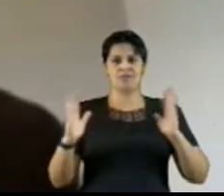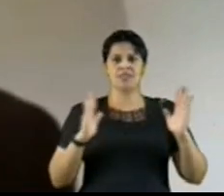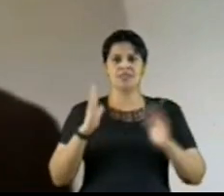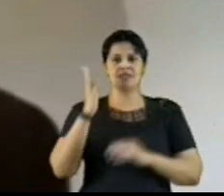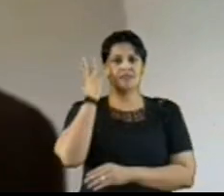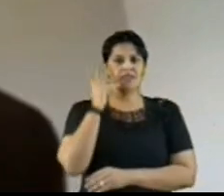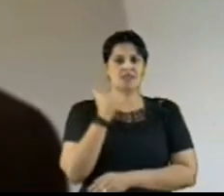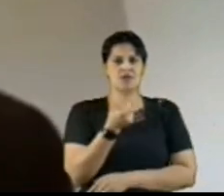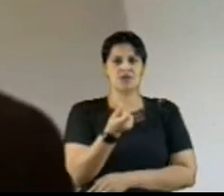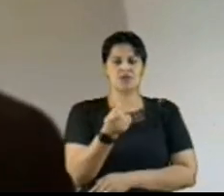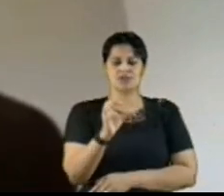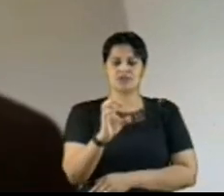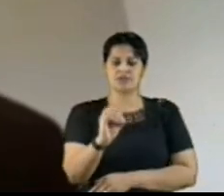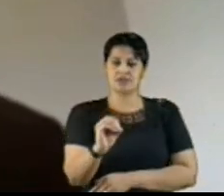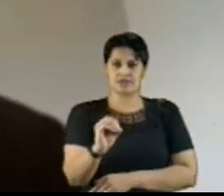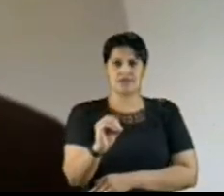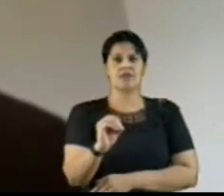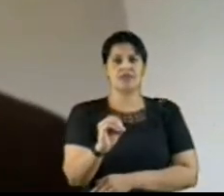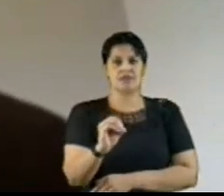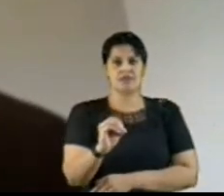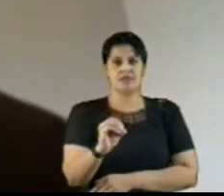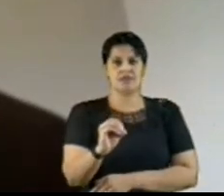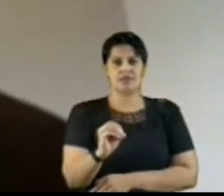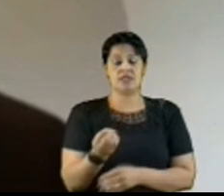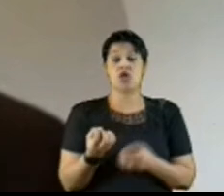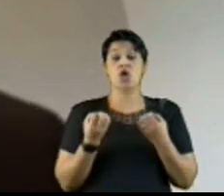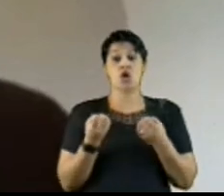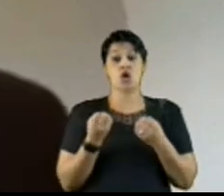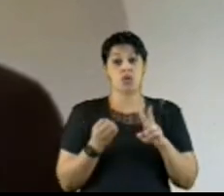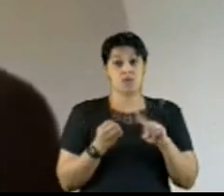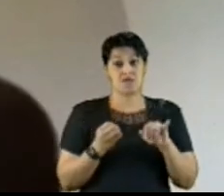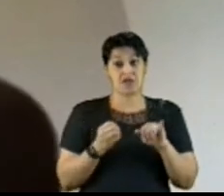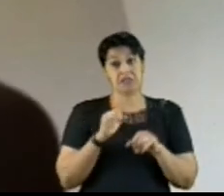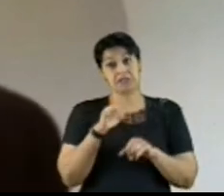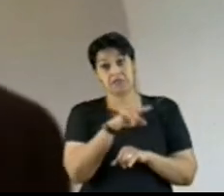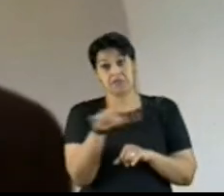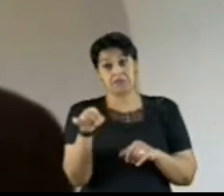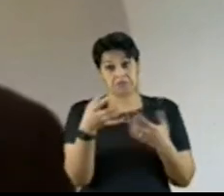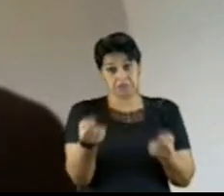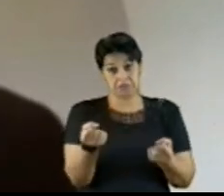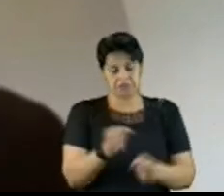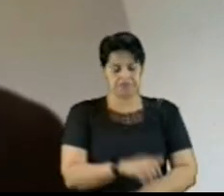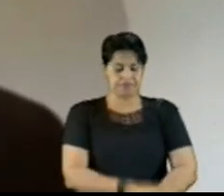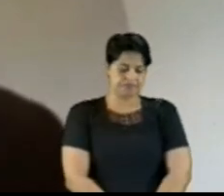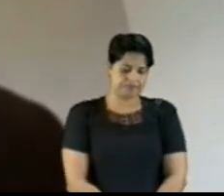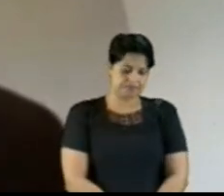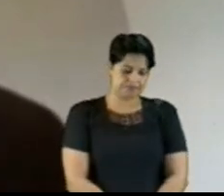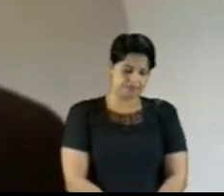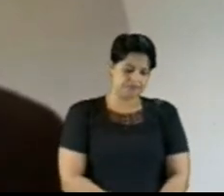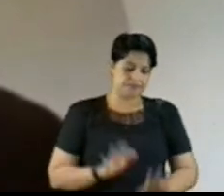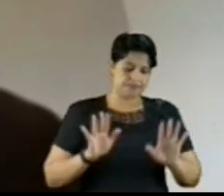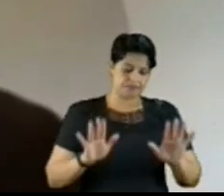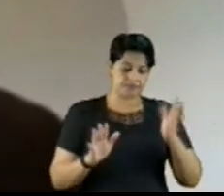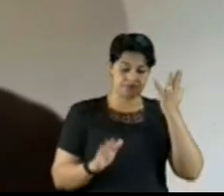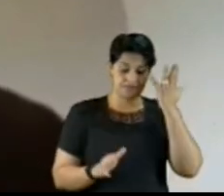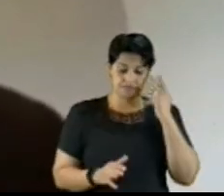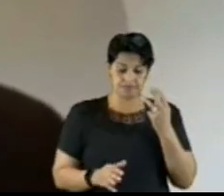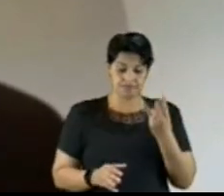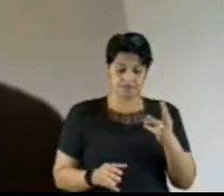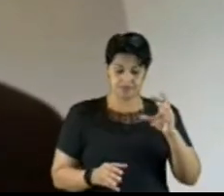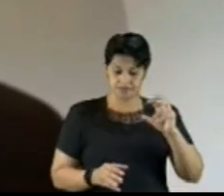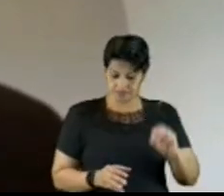dias a serem divididos da seguinte forma se o plenário assim concordar. 30 dias para que a